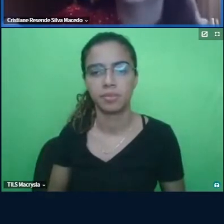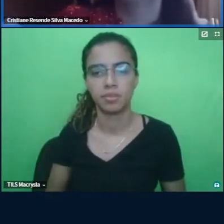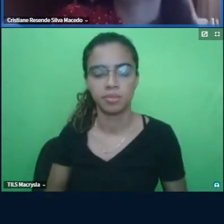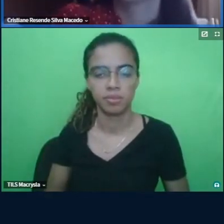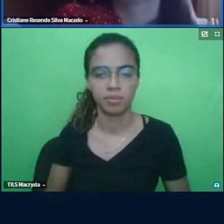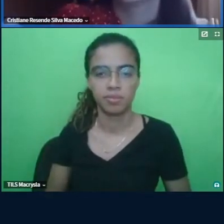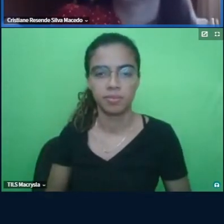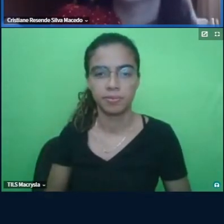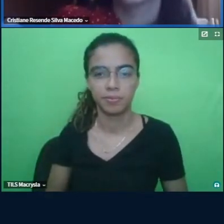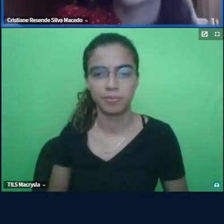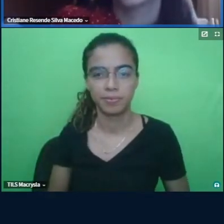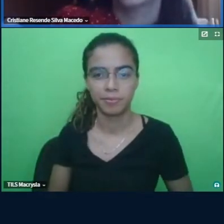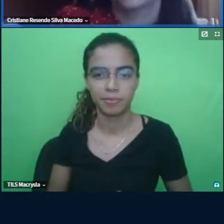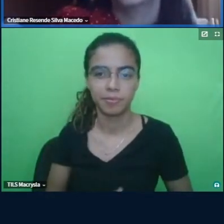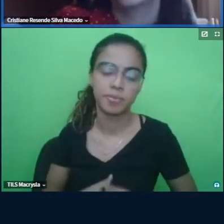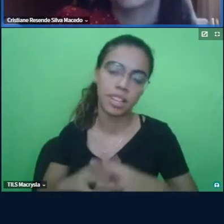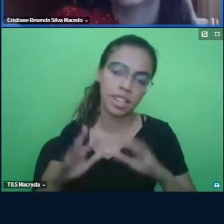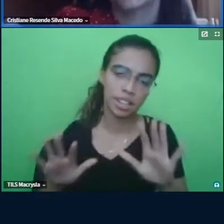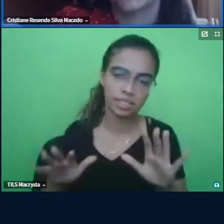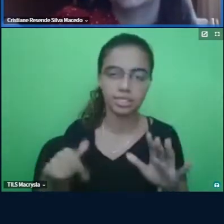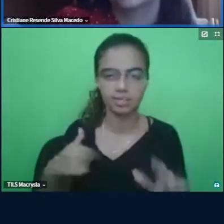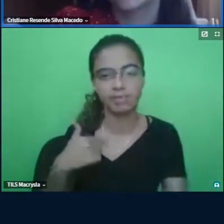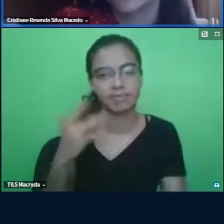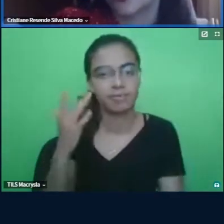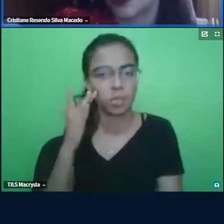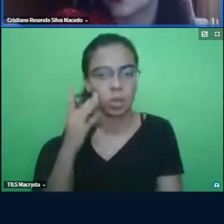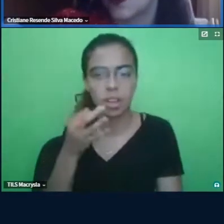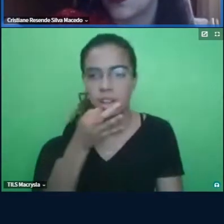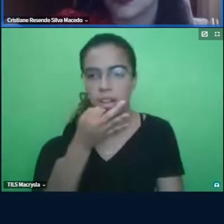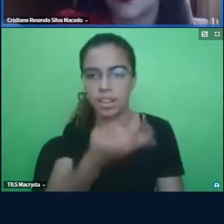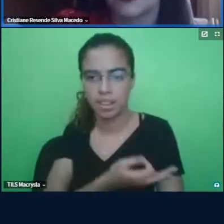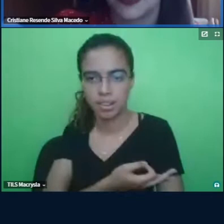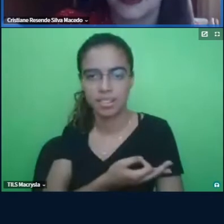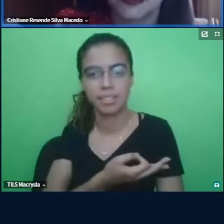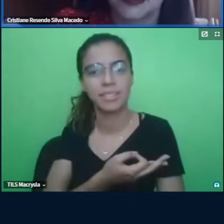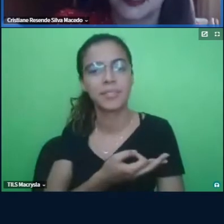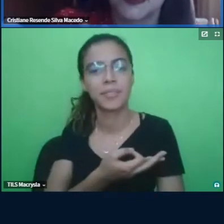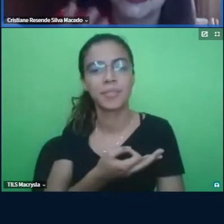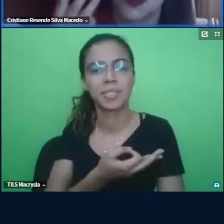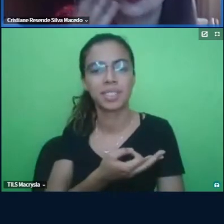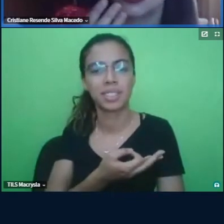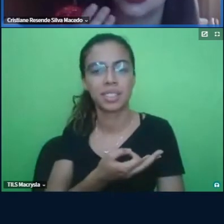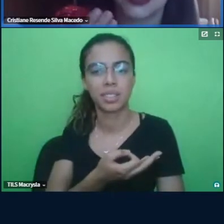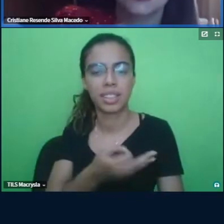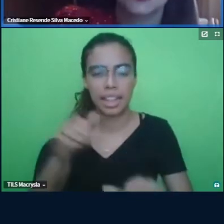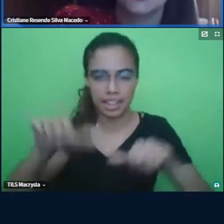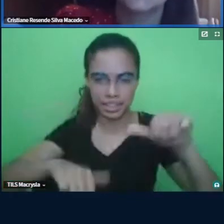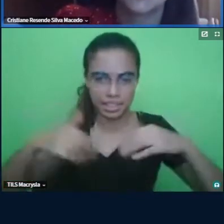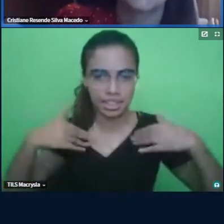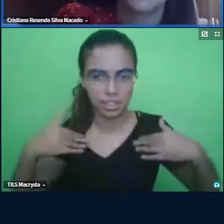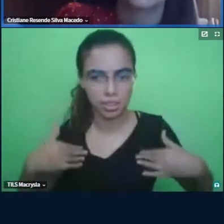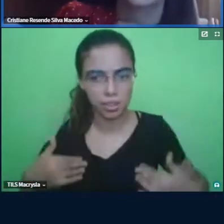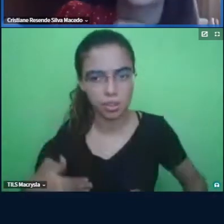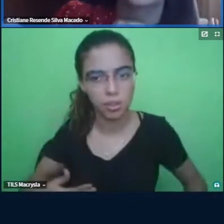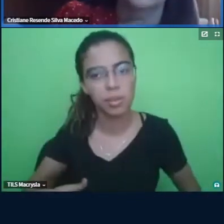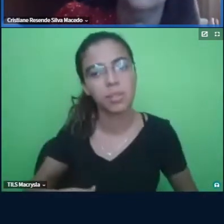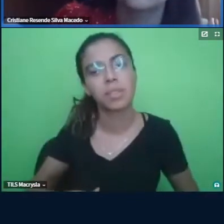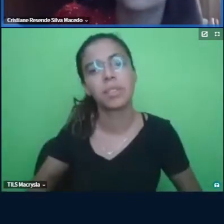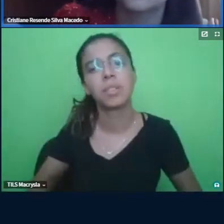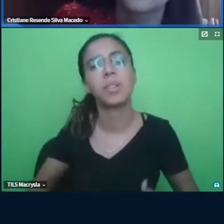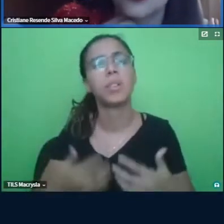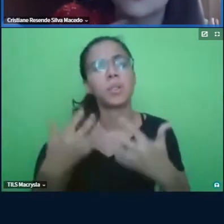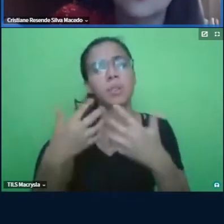não. Mas assim, eu acho que essa análise funcional do comportamento, que essa tríplice contingência, ela serve para